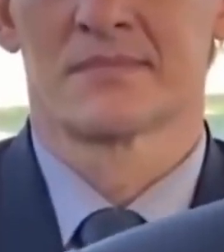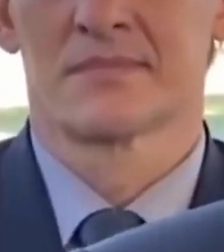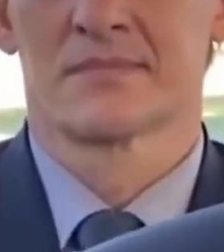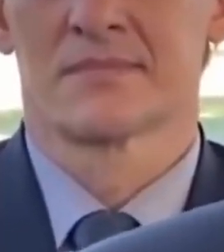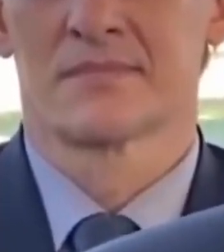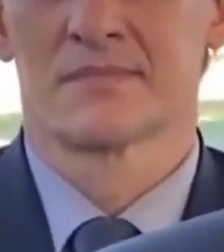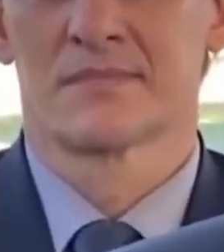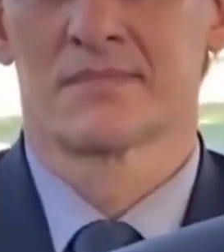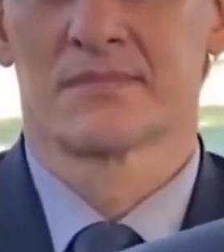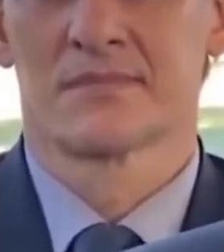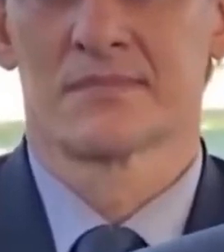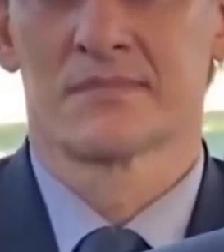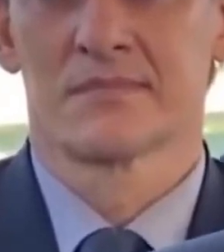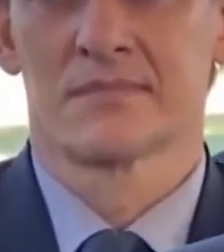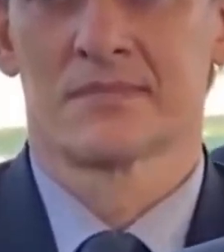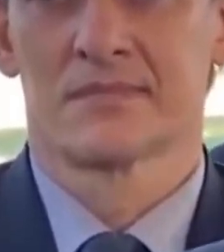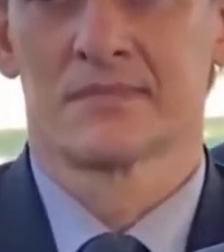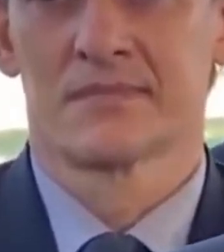Coisas da União. Não é,